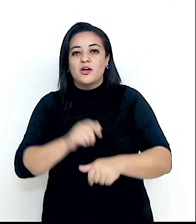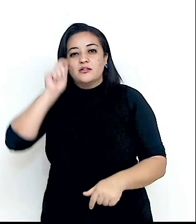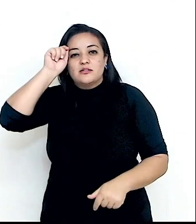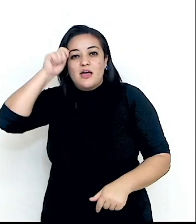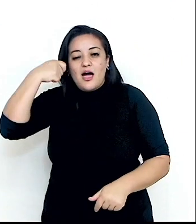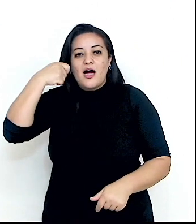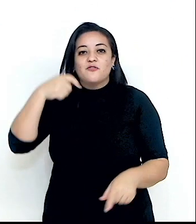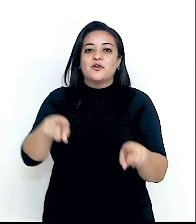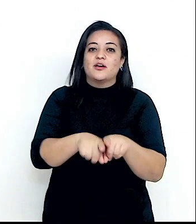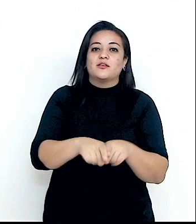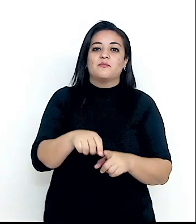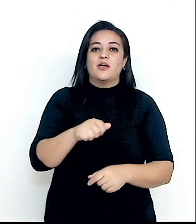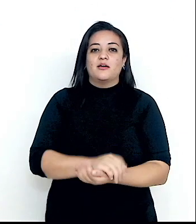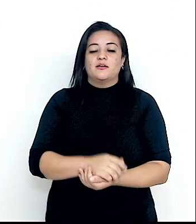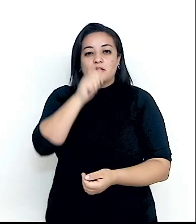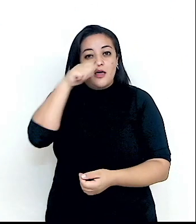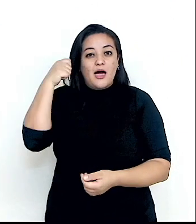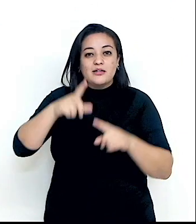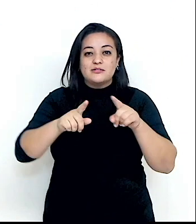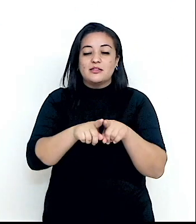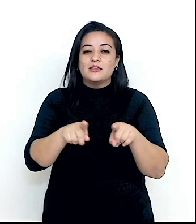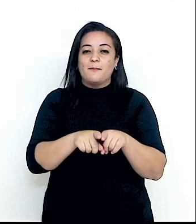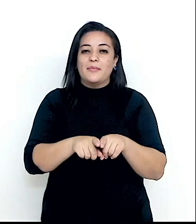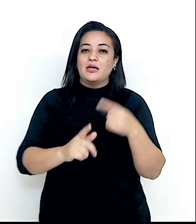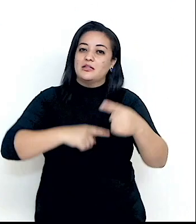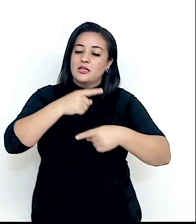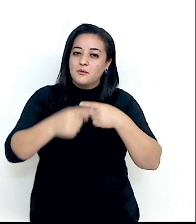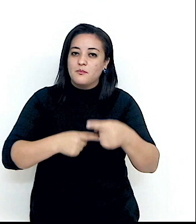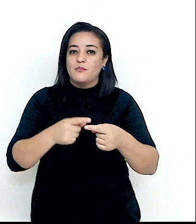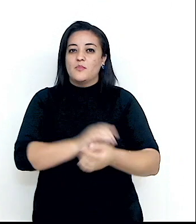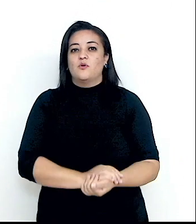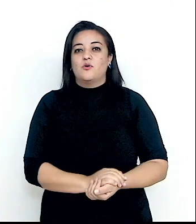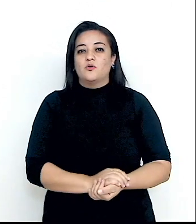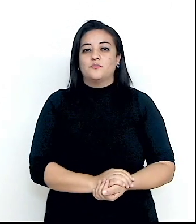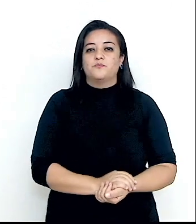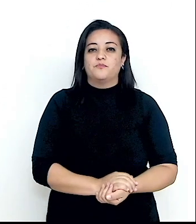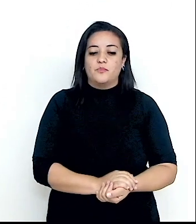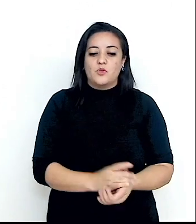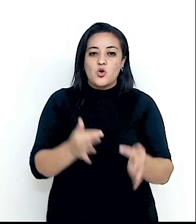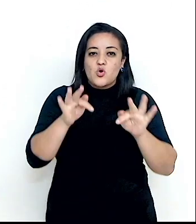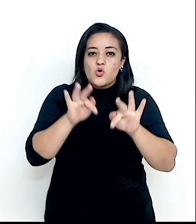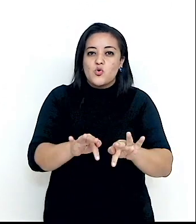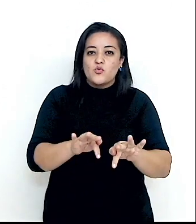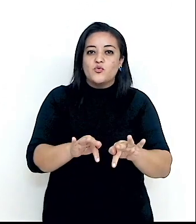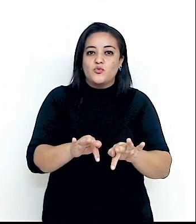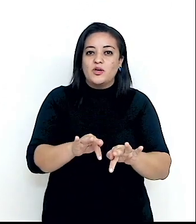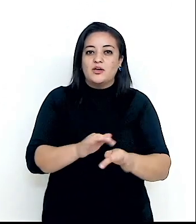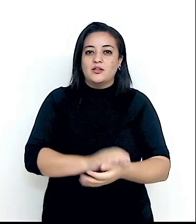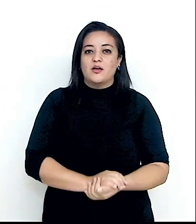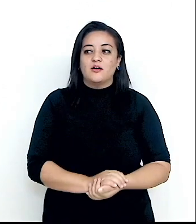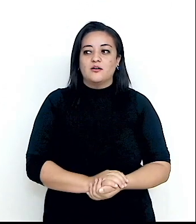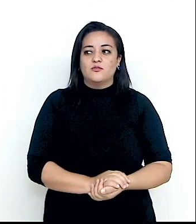e na Ásia, depois com o esvacelamento da antiga União Soviética,